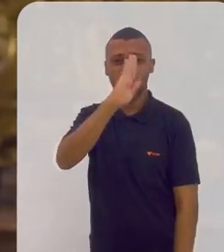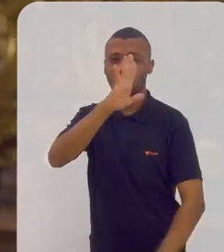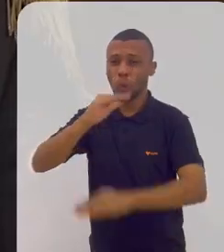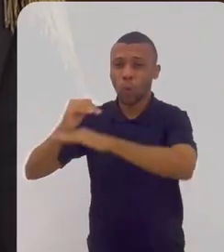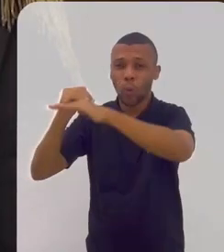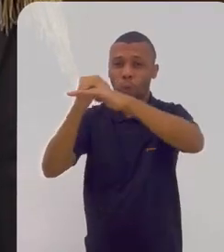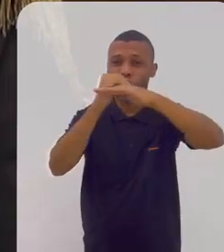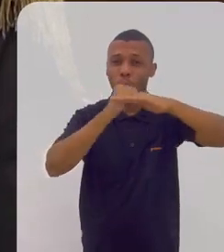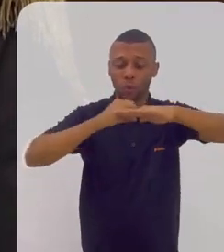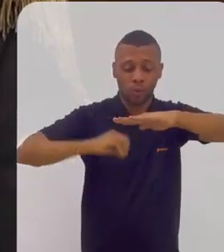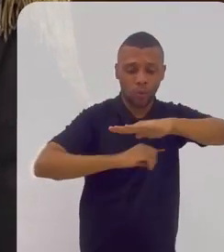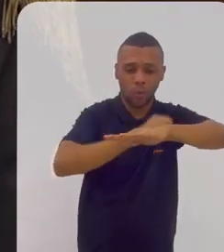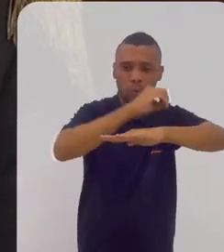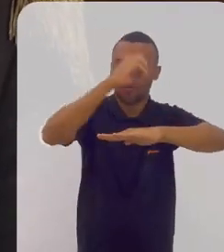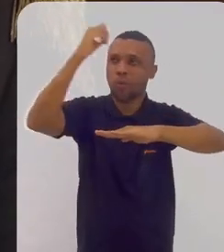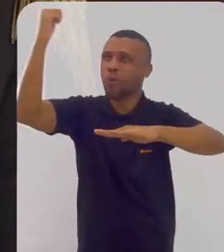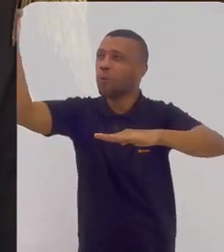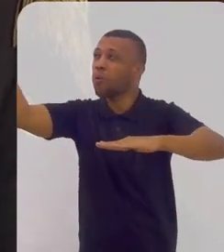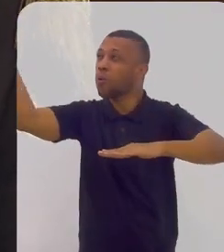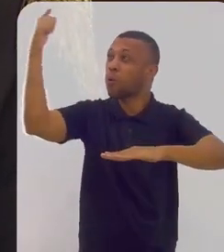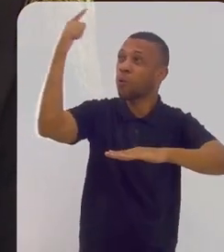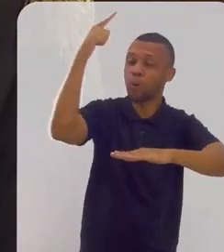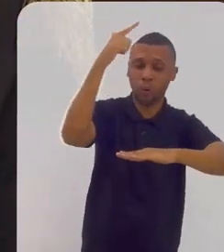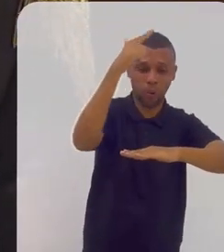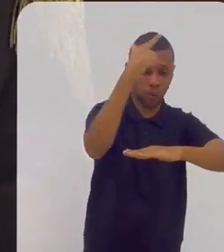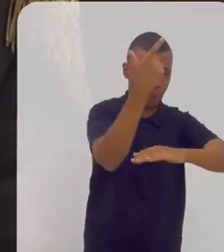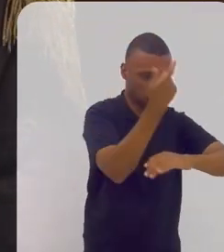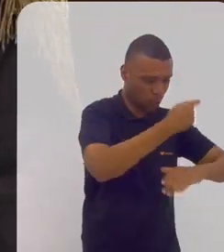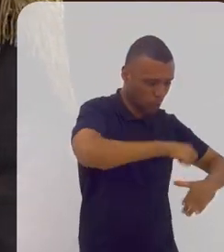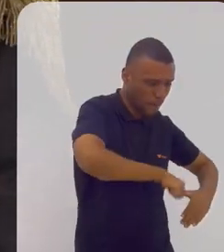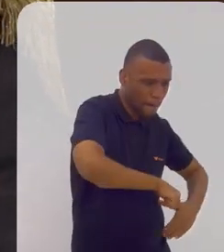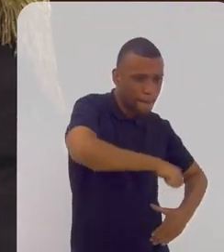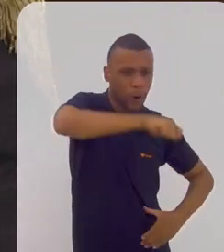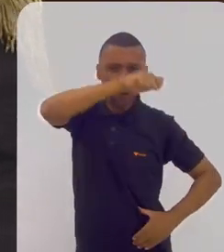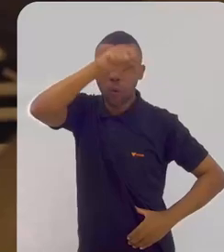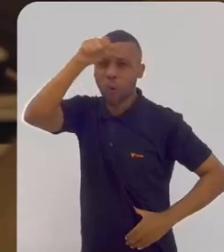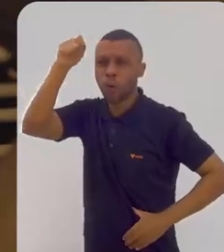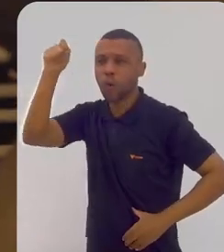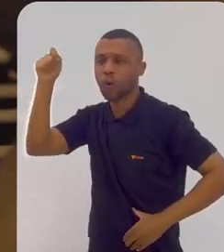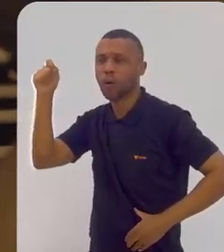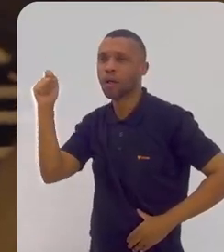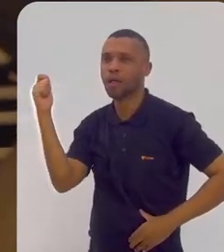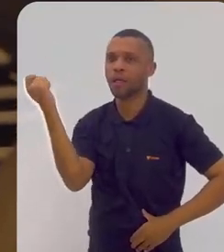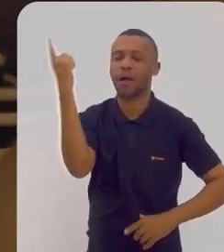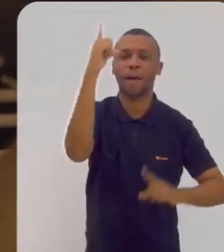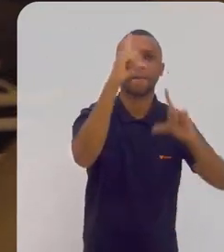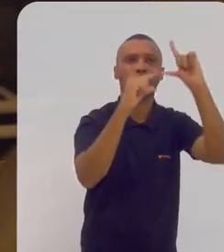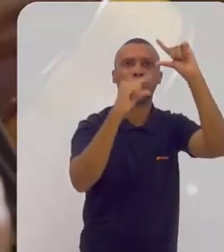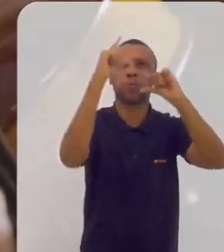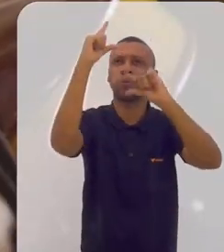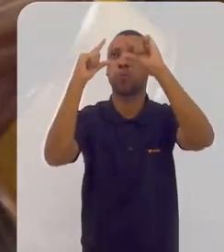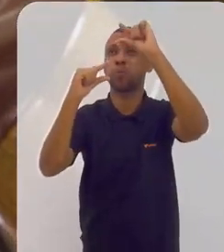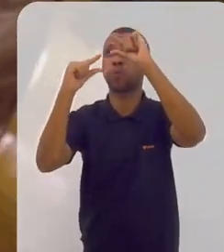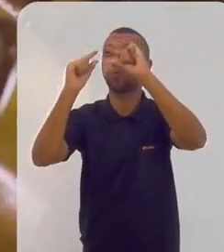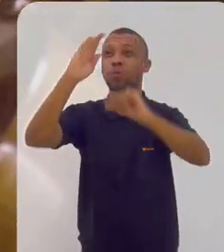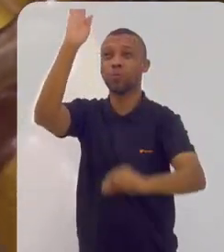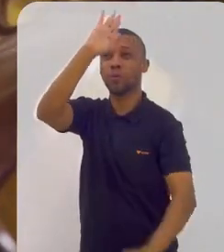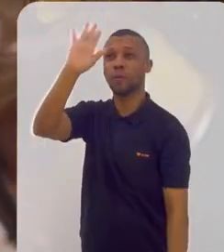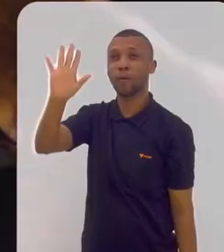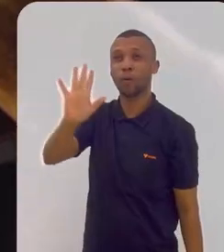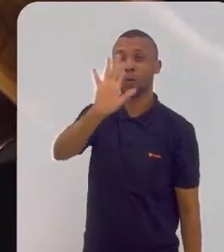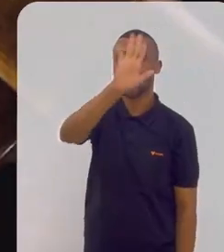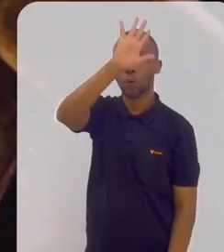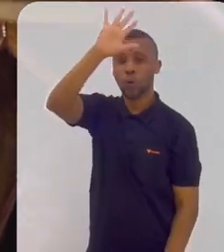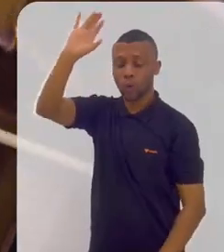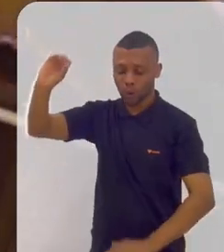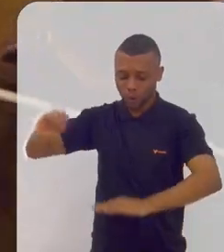já raiou a liberdade no horizonte do brasil